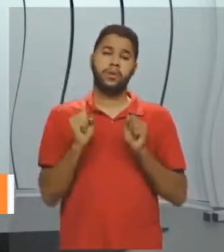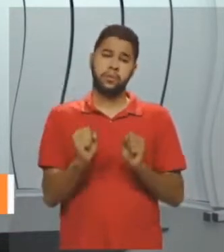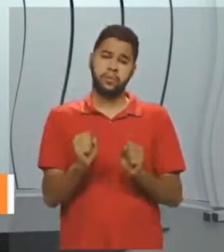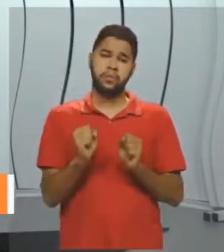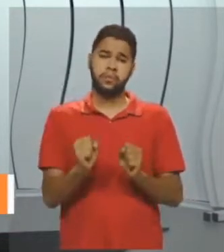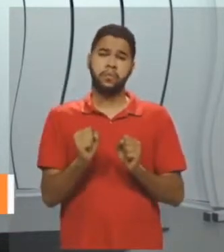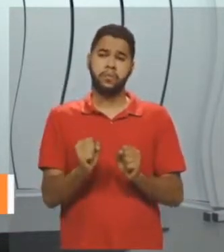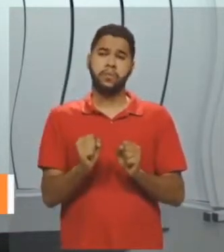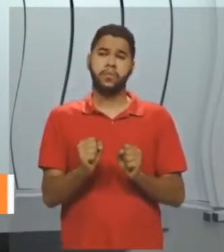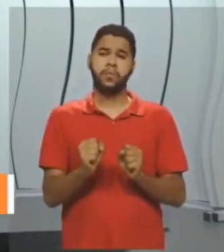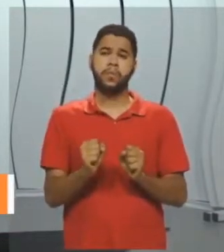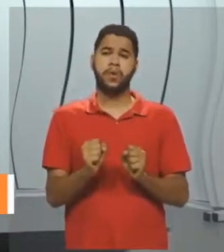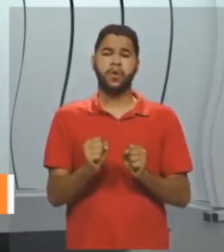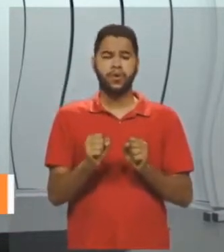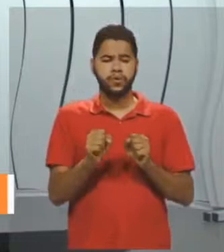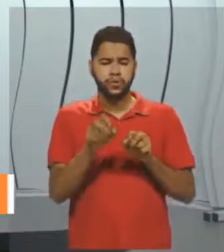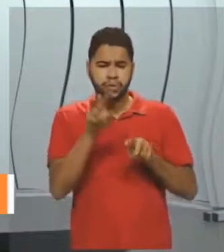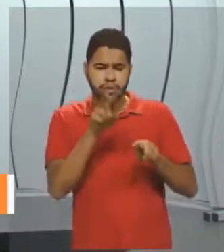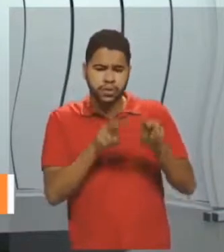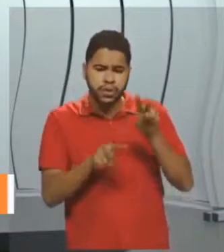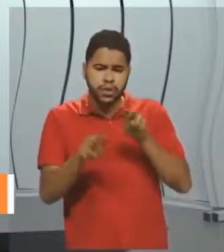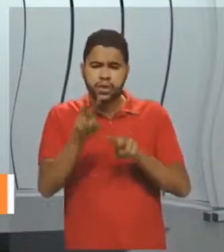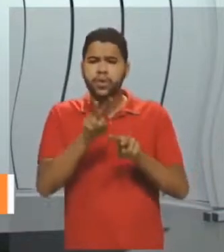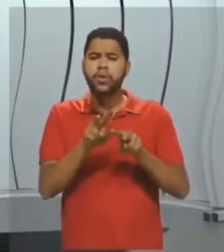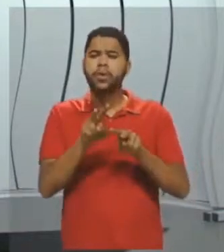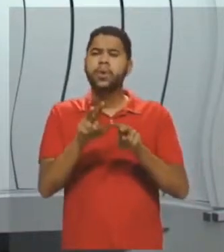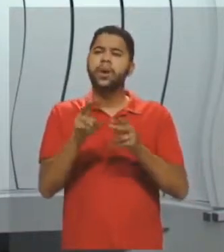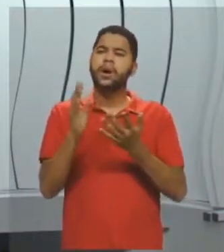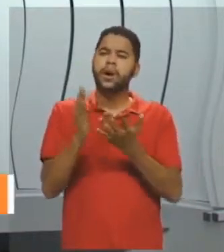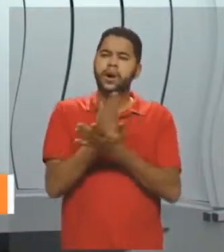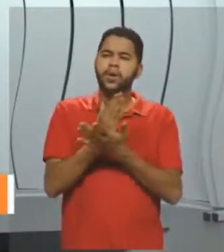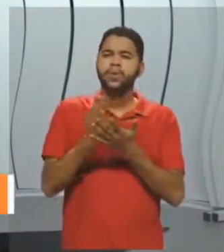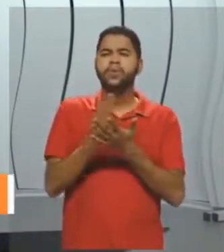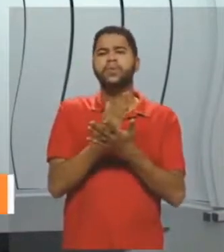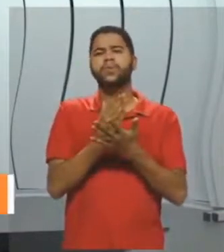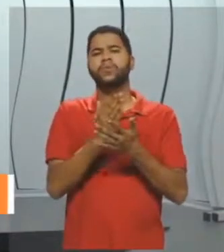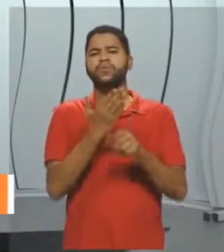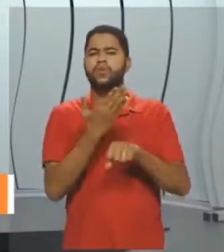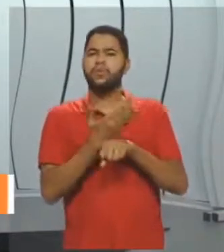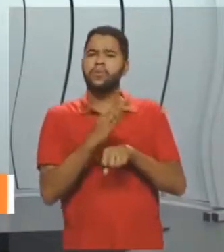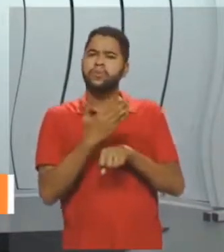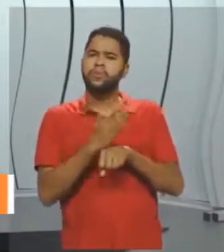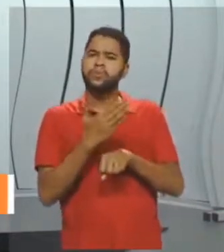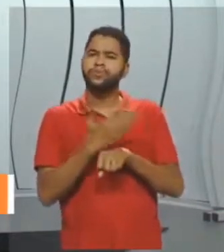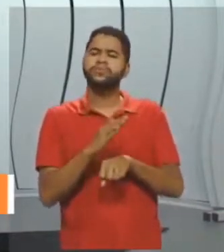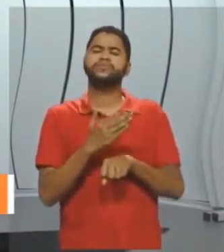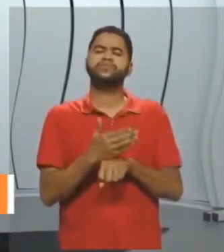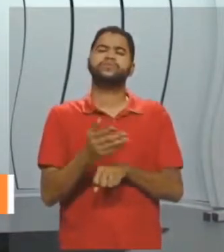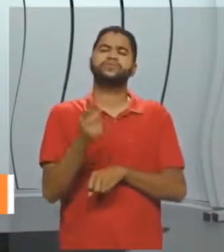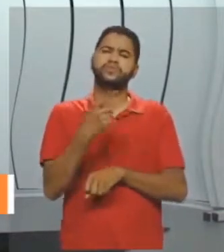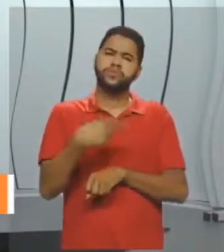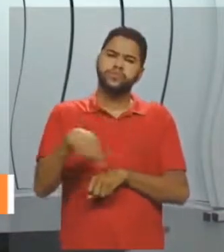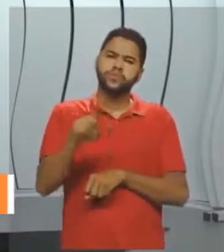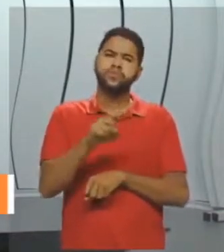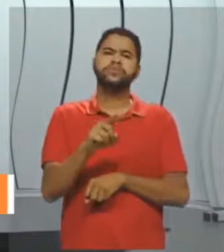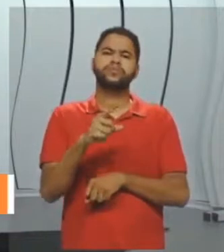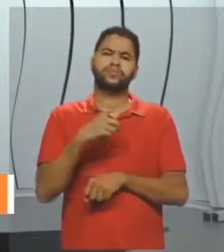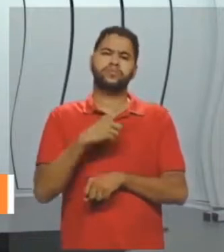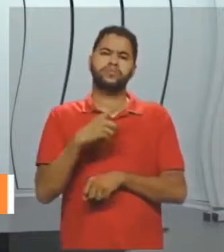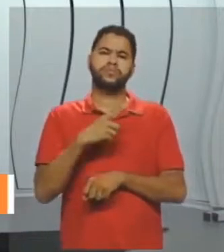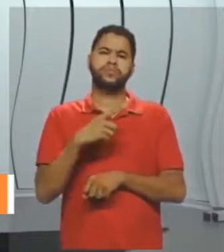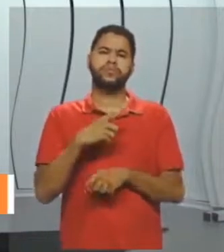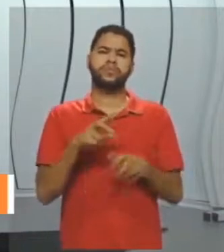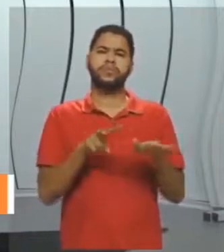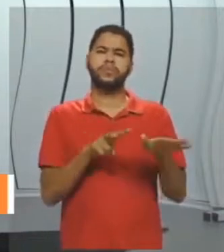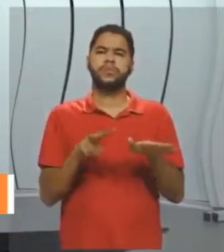rever aí com vocês alguns exercícios que vocês têm aí na